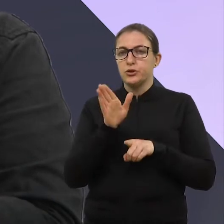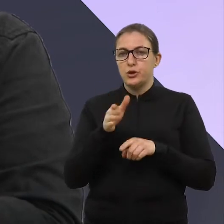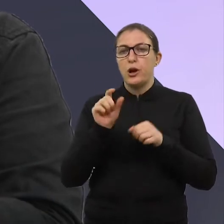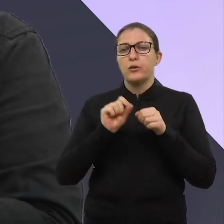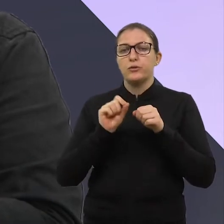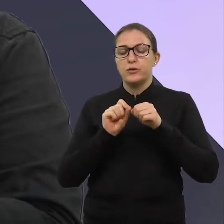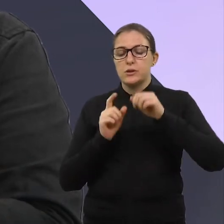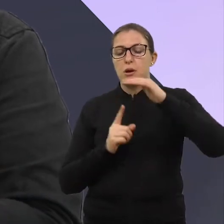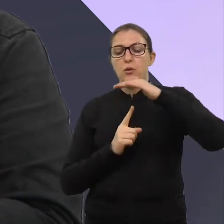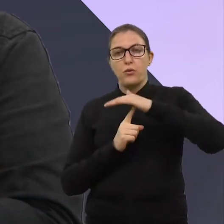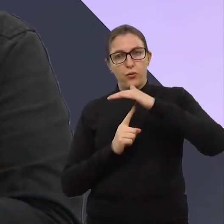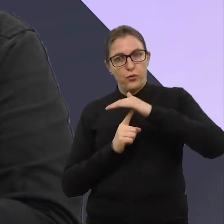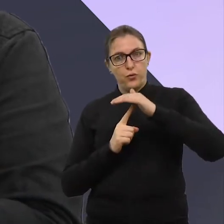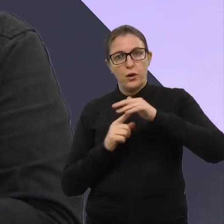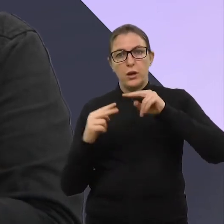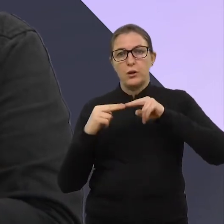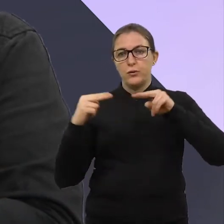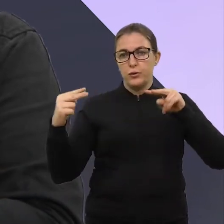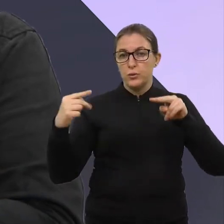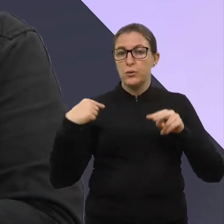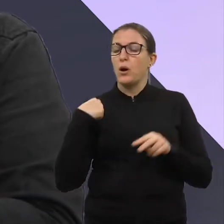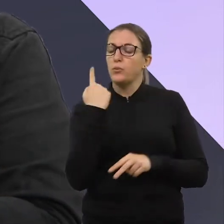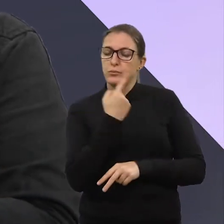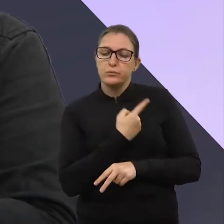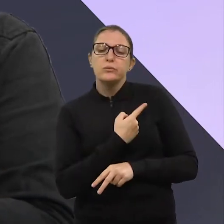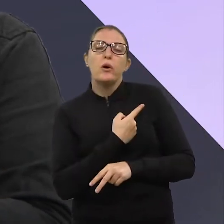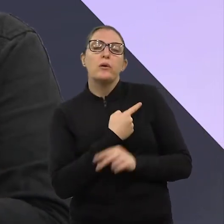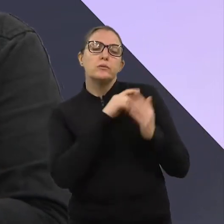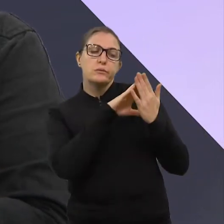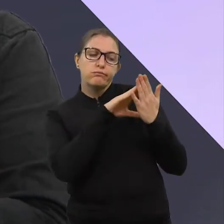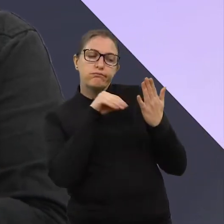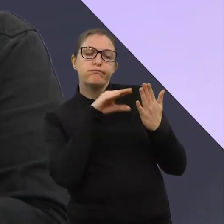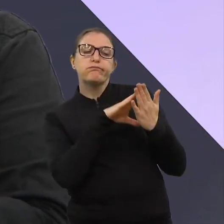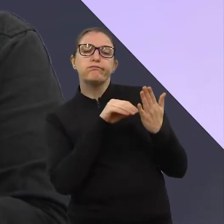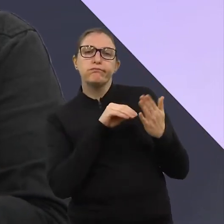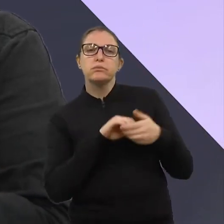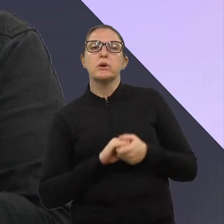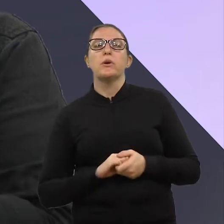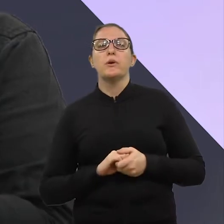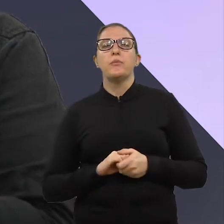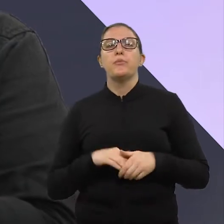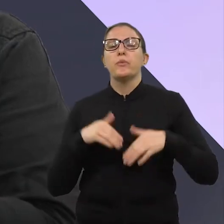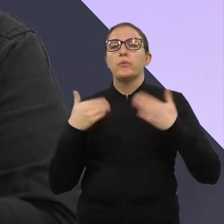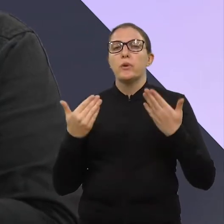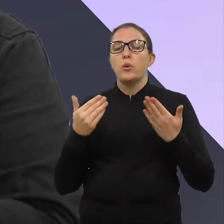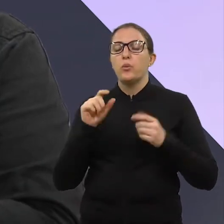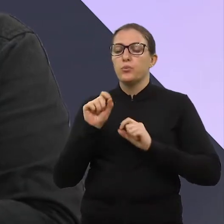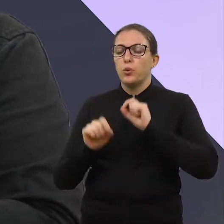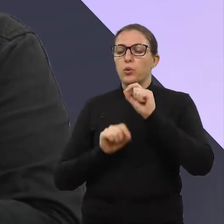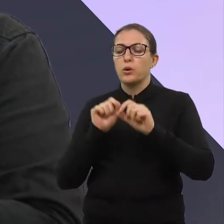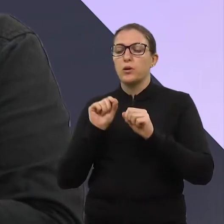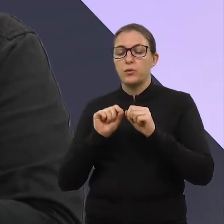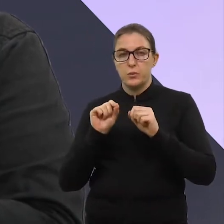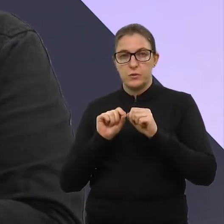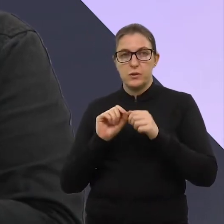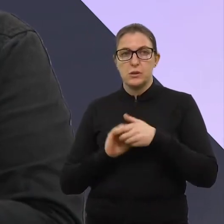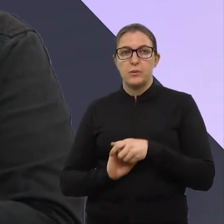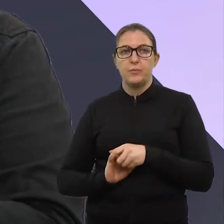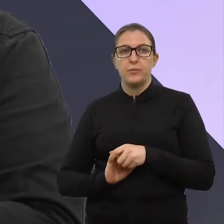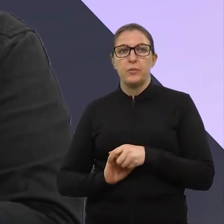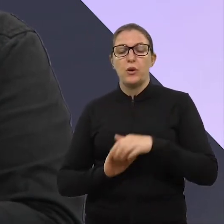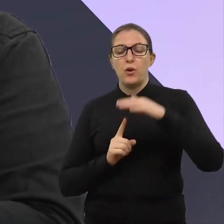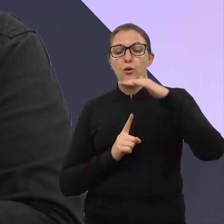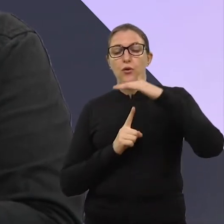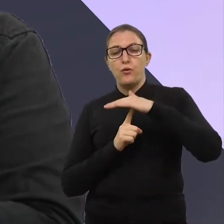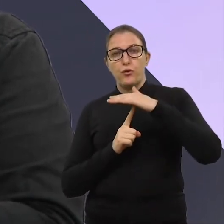e nós sabemos que o caminho é esse. Então, o que nós tiramos? Nós tiramos, em primeiro lugar, que